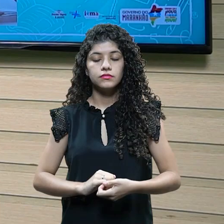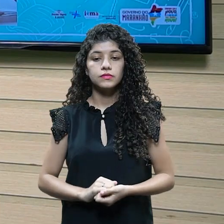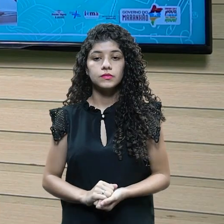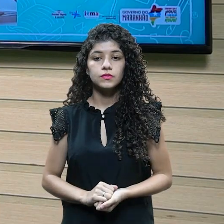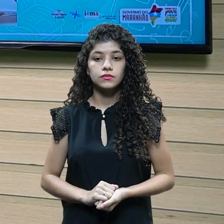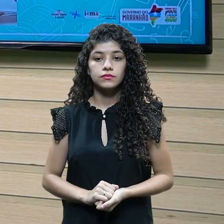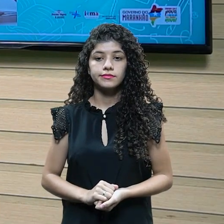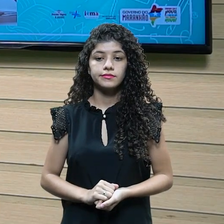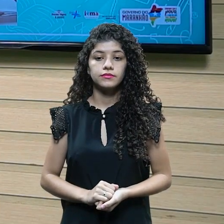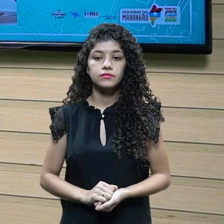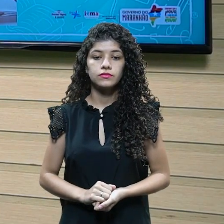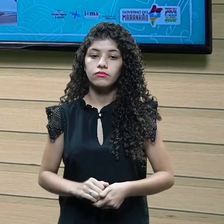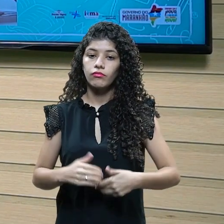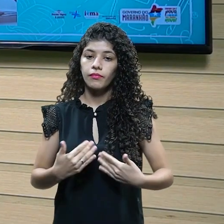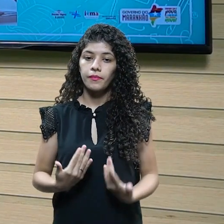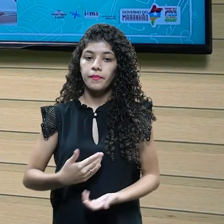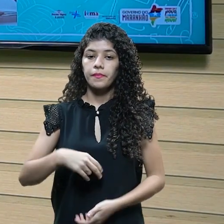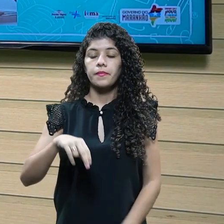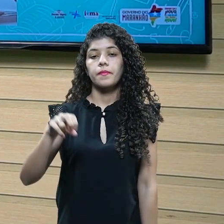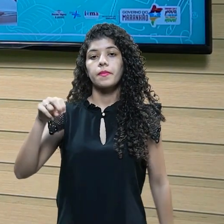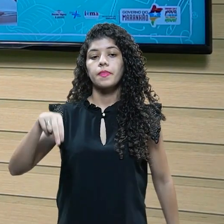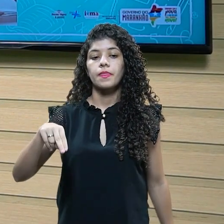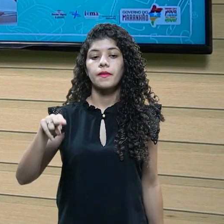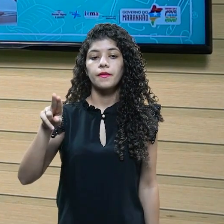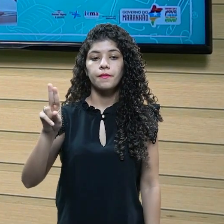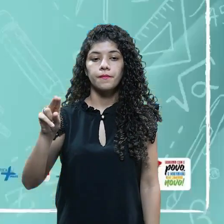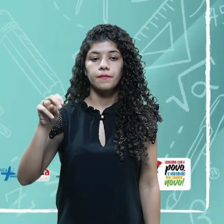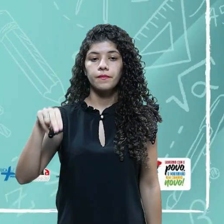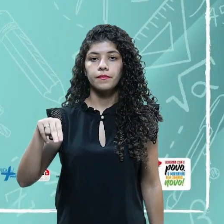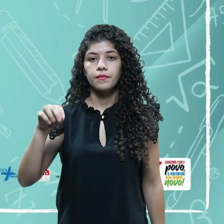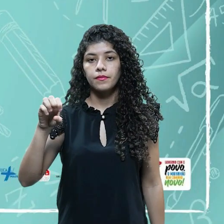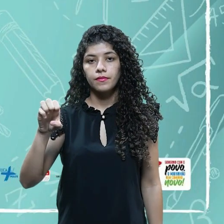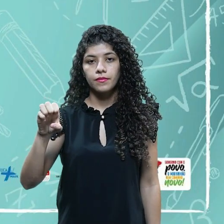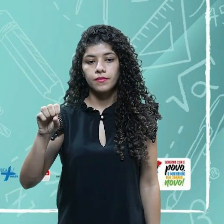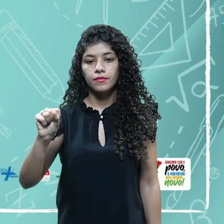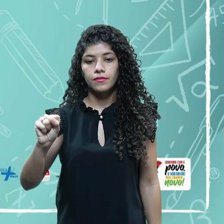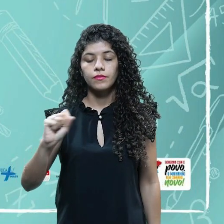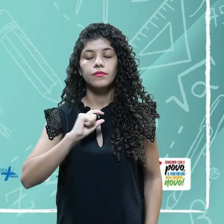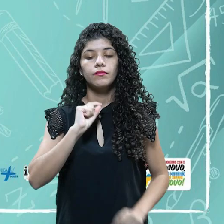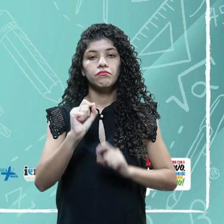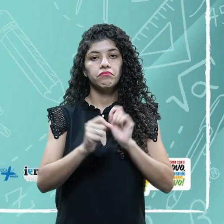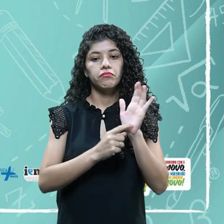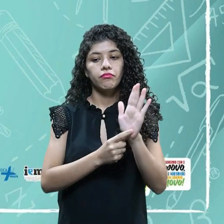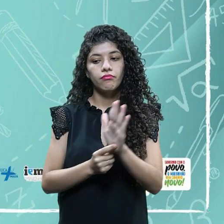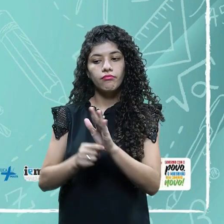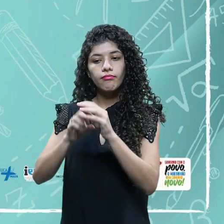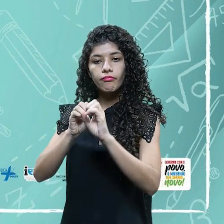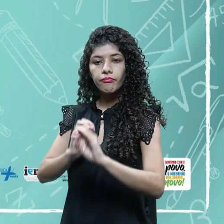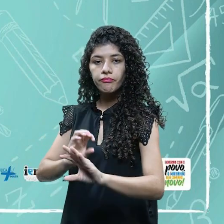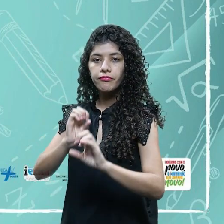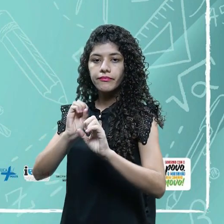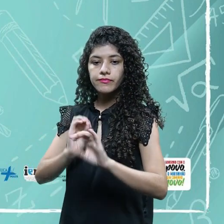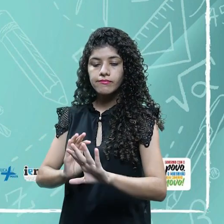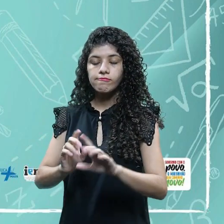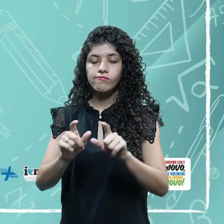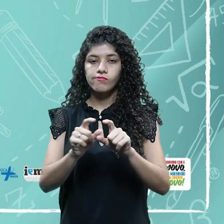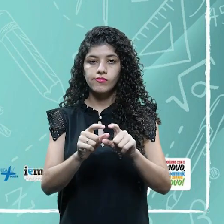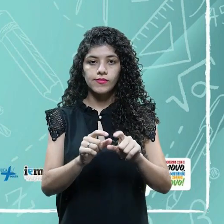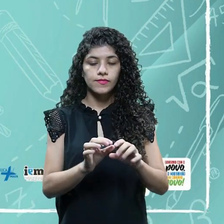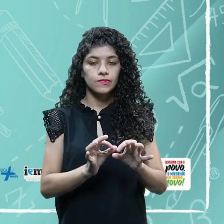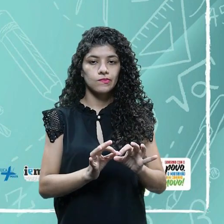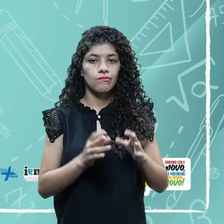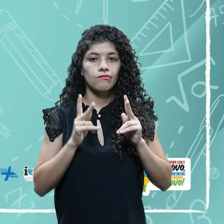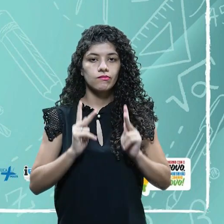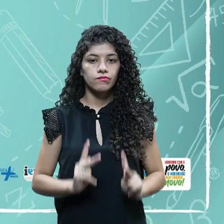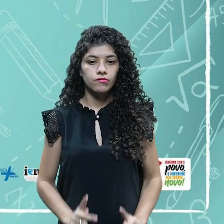Nunes, ele fala, ele orienta o profissional de eventos que a questão da ordem de precedência, né, em um evento empresarial,